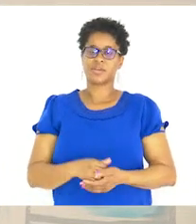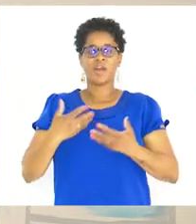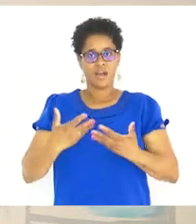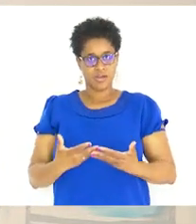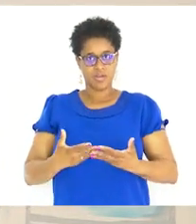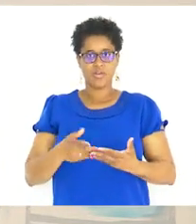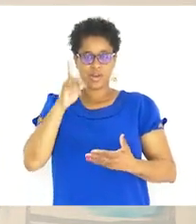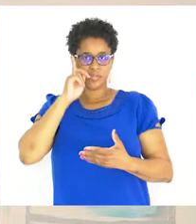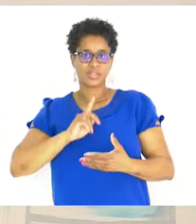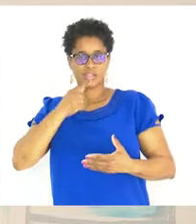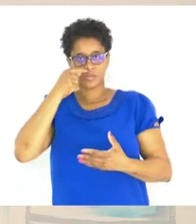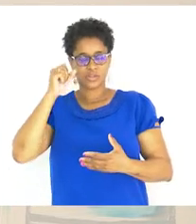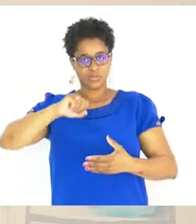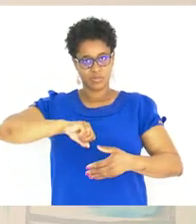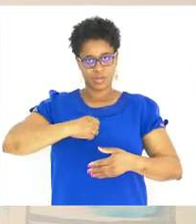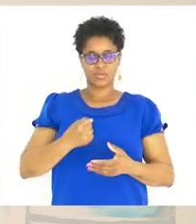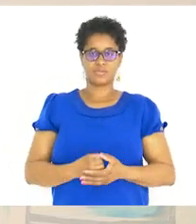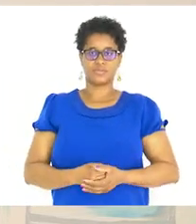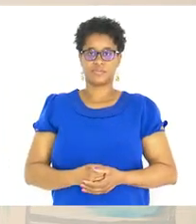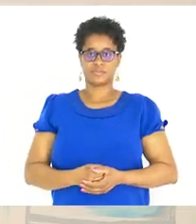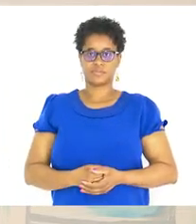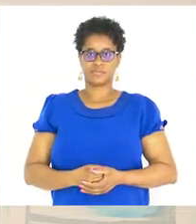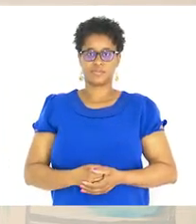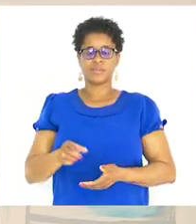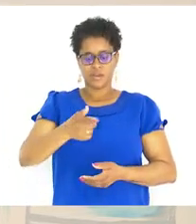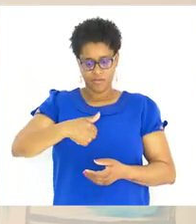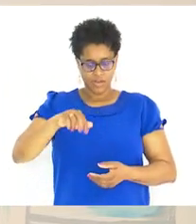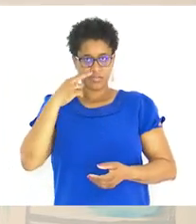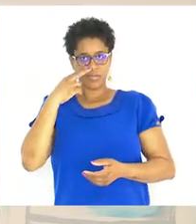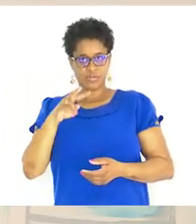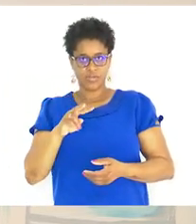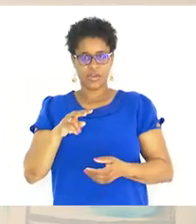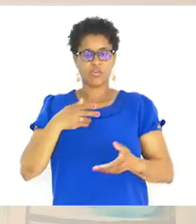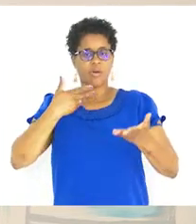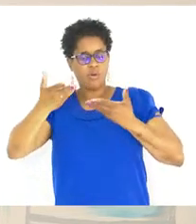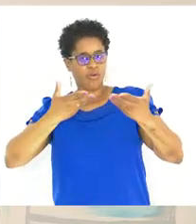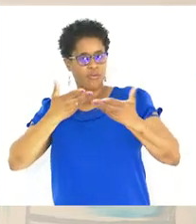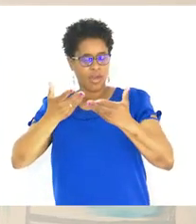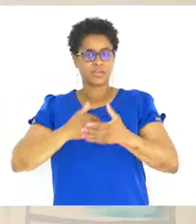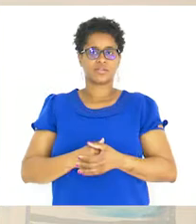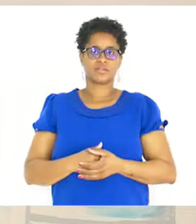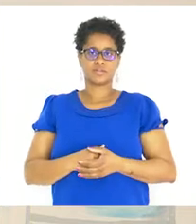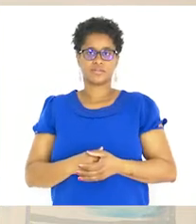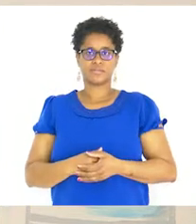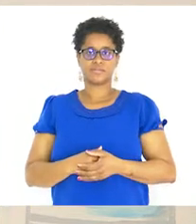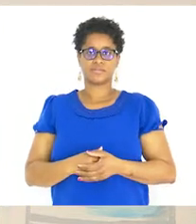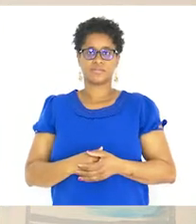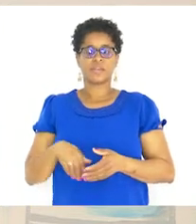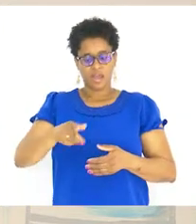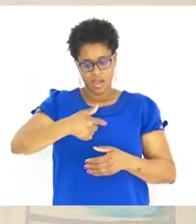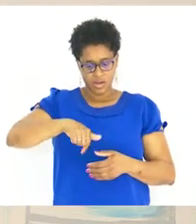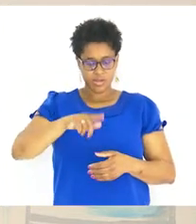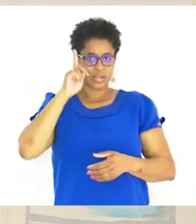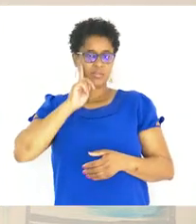Agora Minhas meninas E meus meninos Vamos lá ver Uma conversinha Entre a